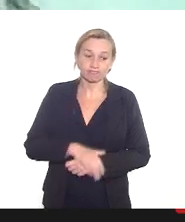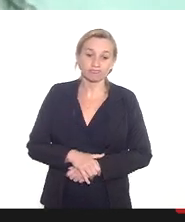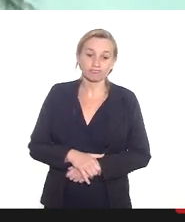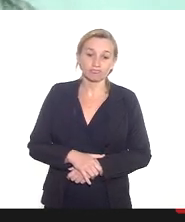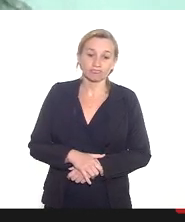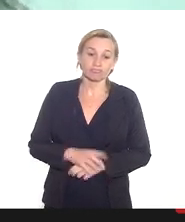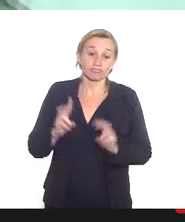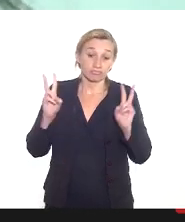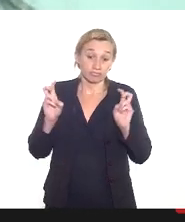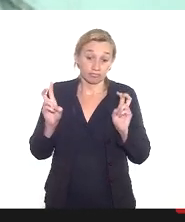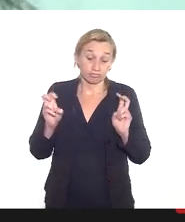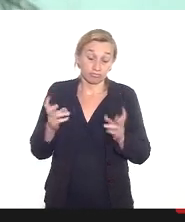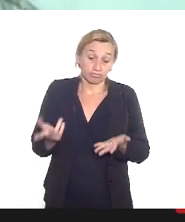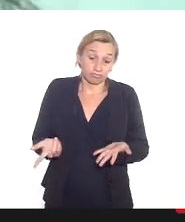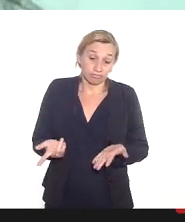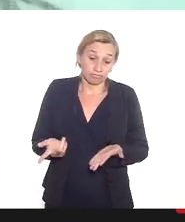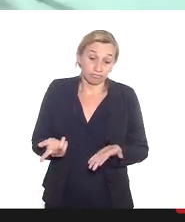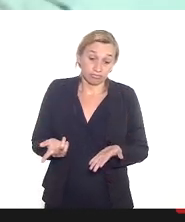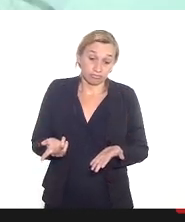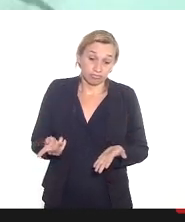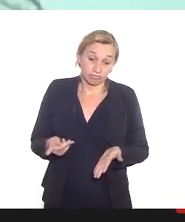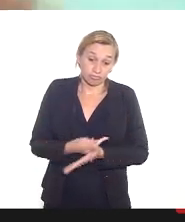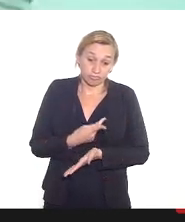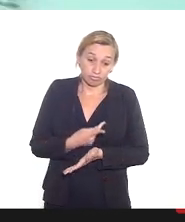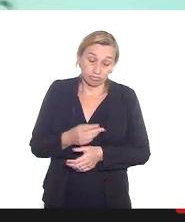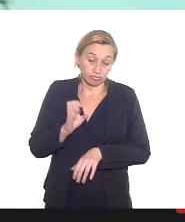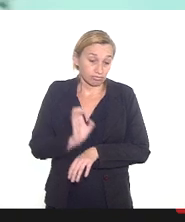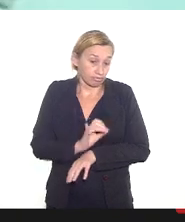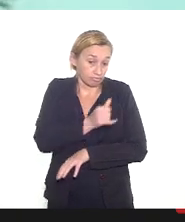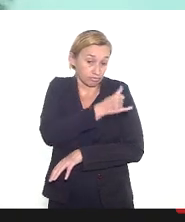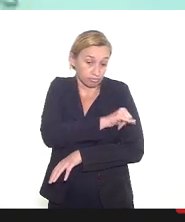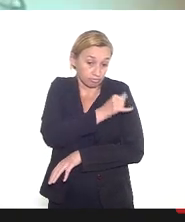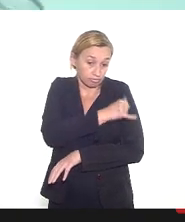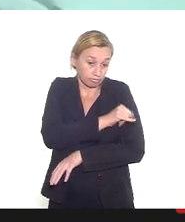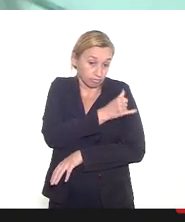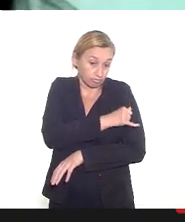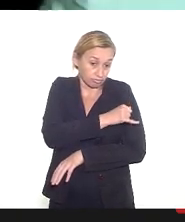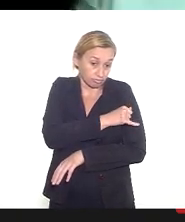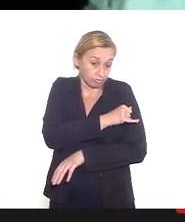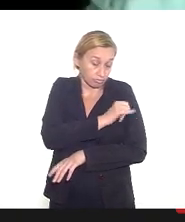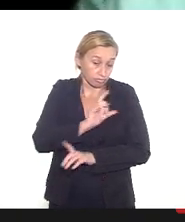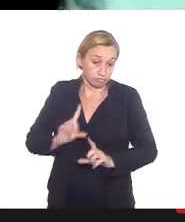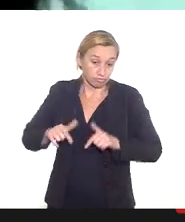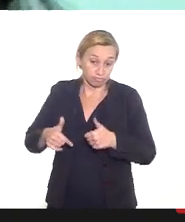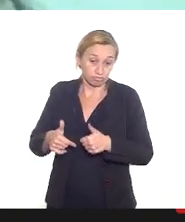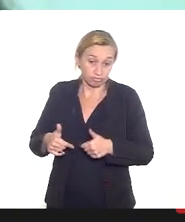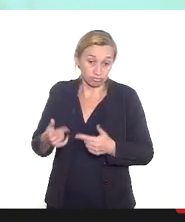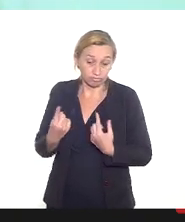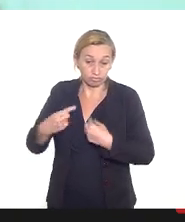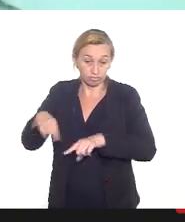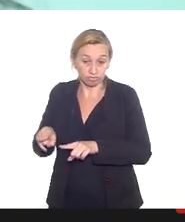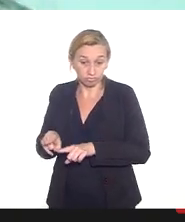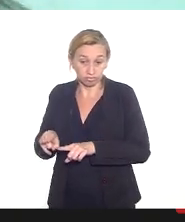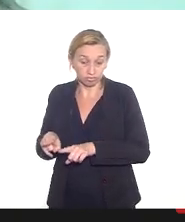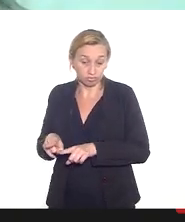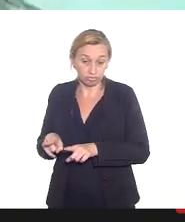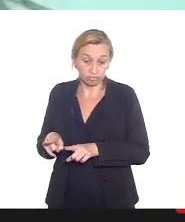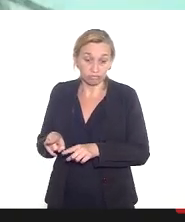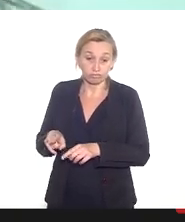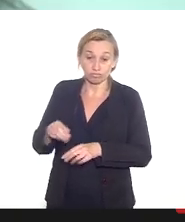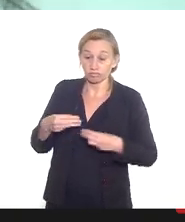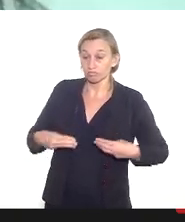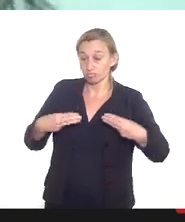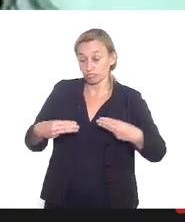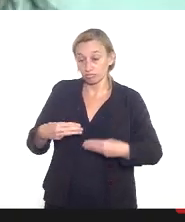do evento adverso que ocorreu no estado do Rio em especial no município do Rio de Janeiro o Ministério da